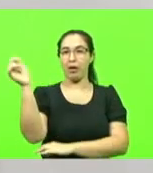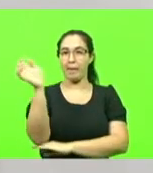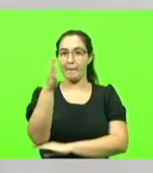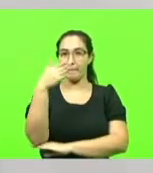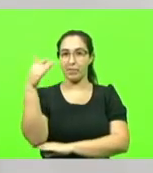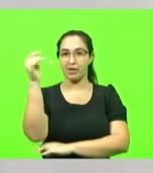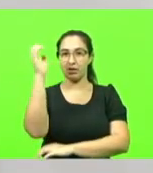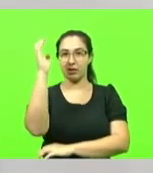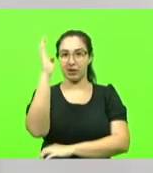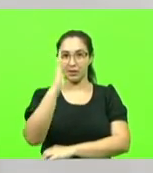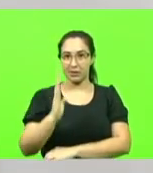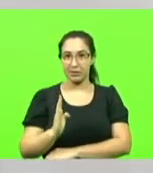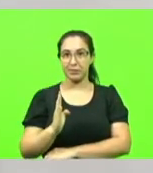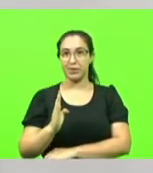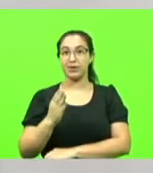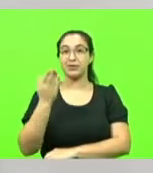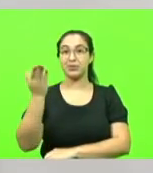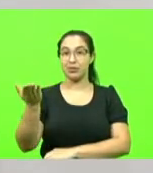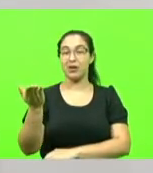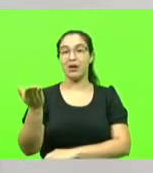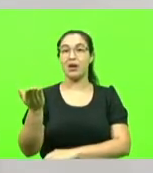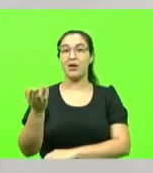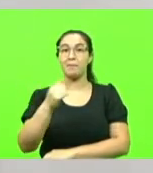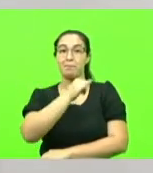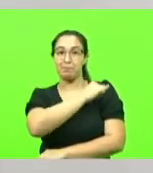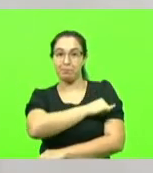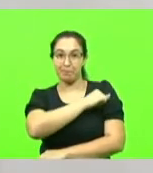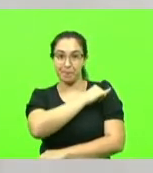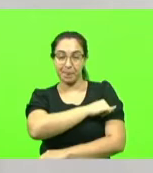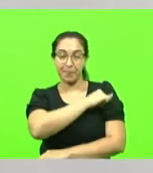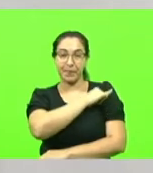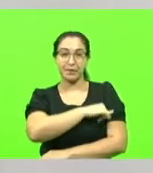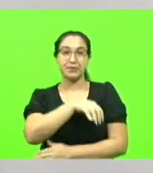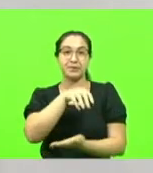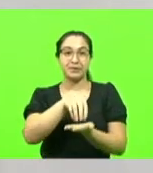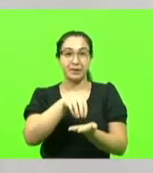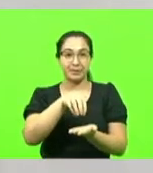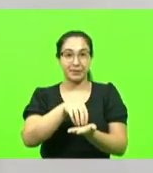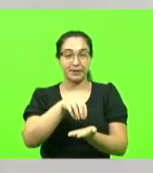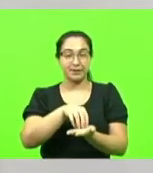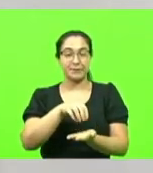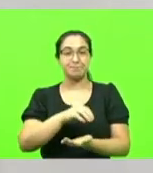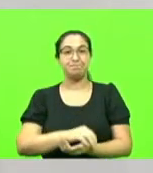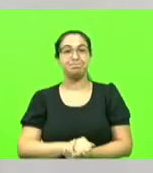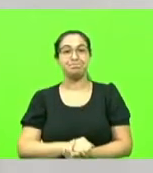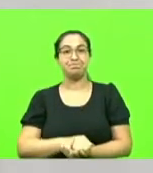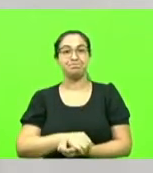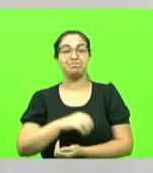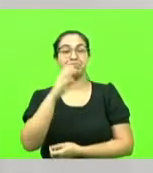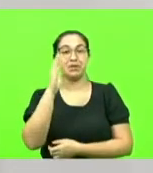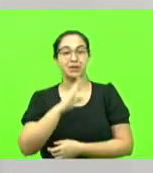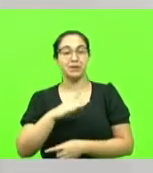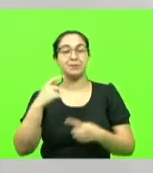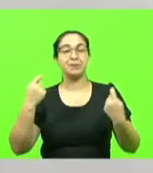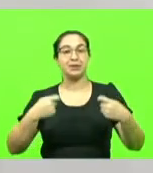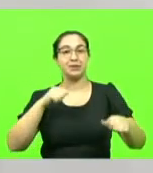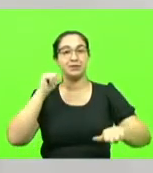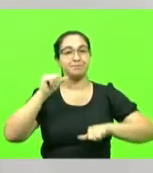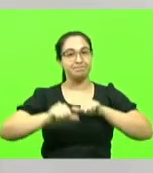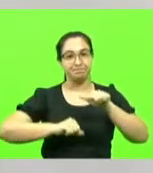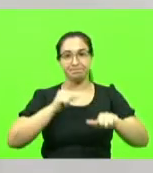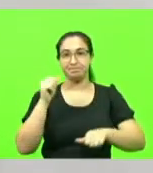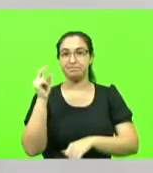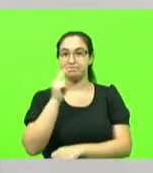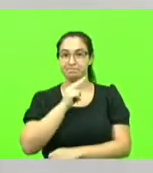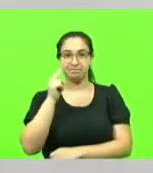Roosevelt, lá no Rio de Janeiro. Uma cena lamentável e que o Brasil precisa urgentemente reverter. Nós precisamos discutir o